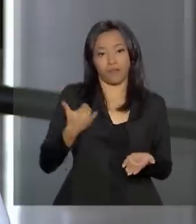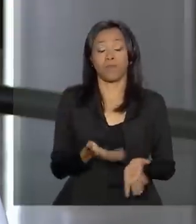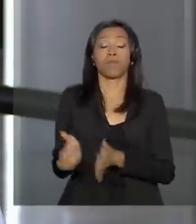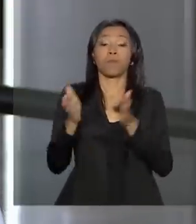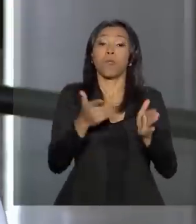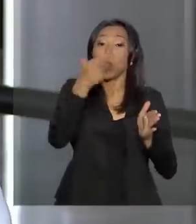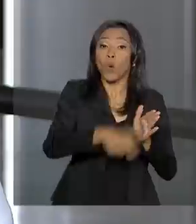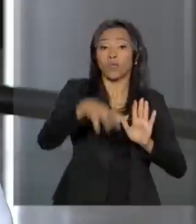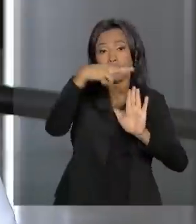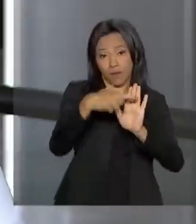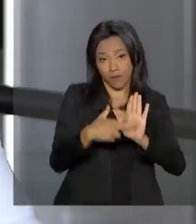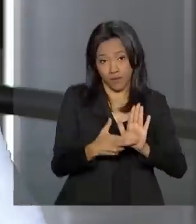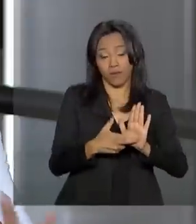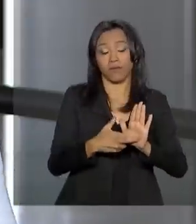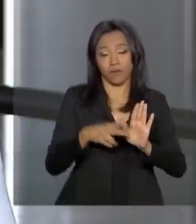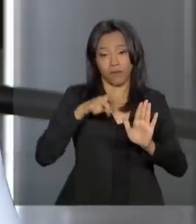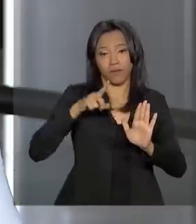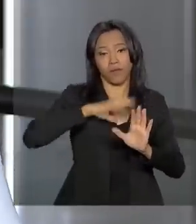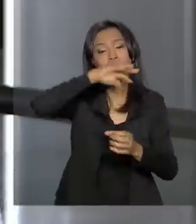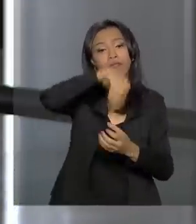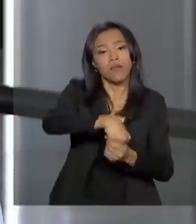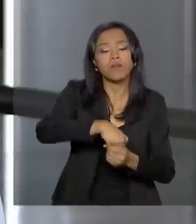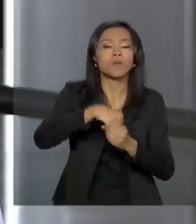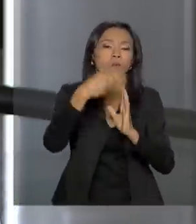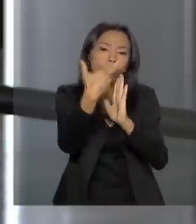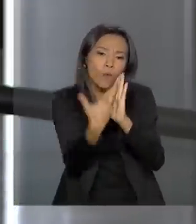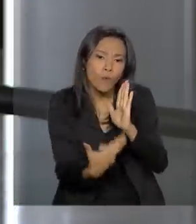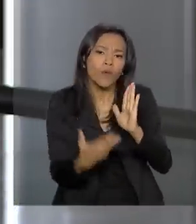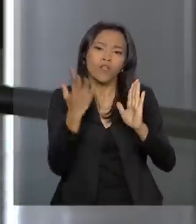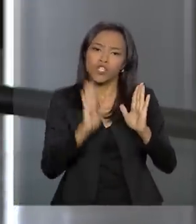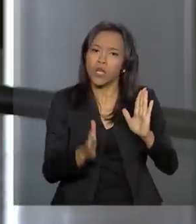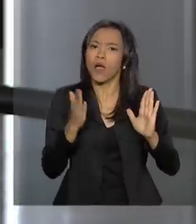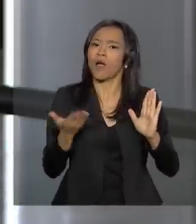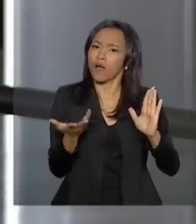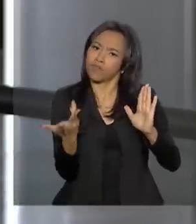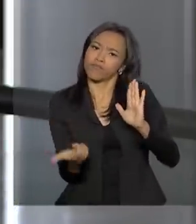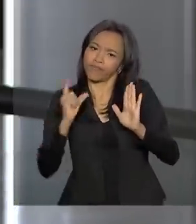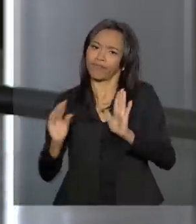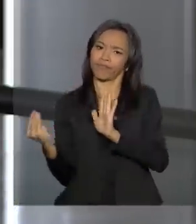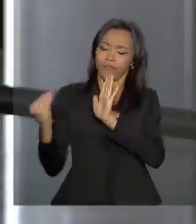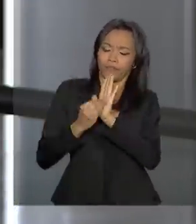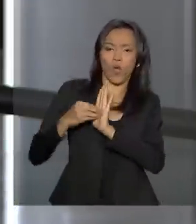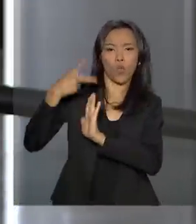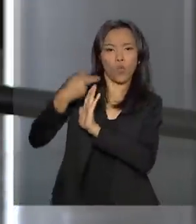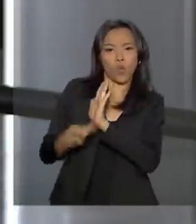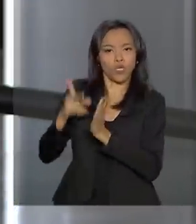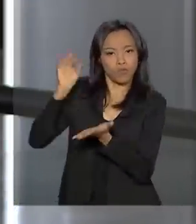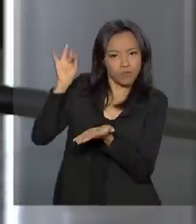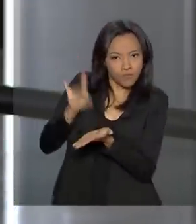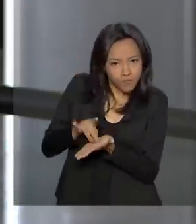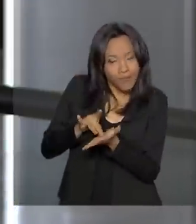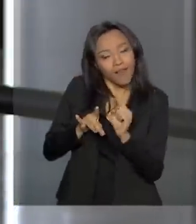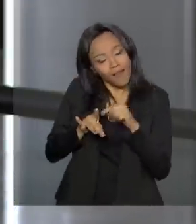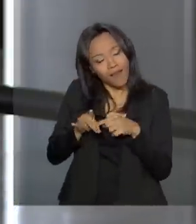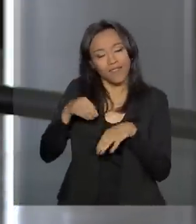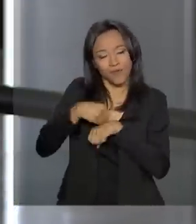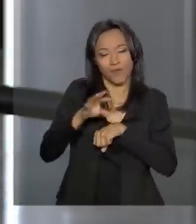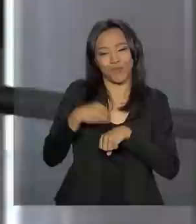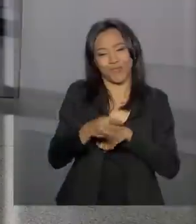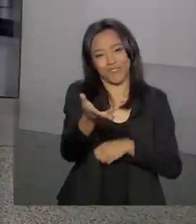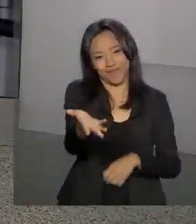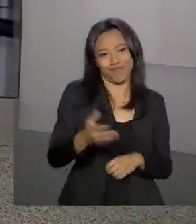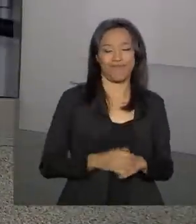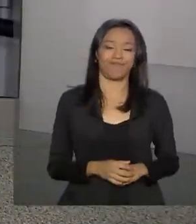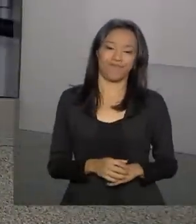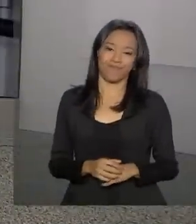criou mais uma norma, portanto, além das quatro que já estavam colocadas no projeto original. Essas são as informações, Carla, volto com